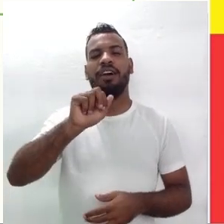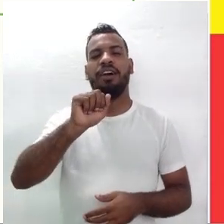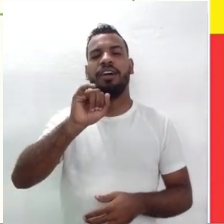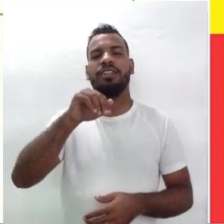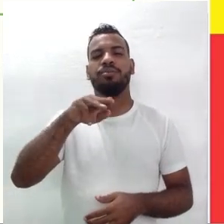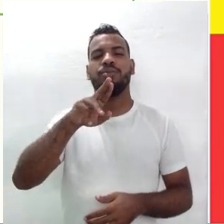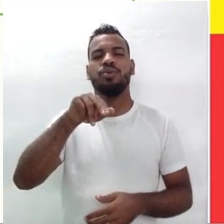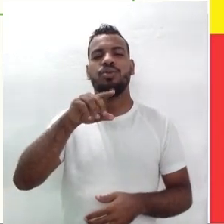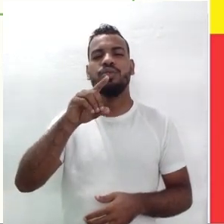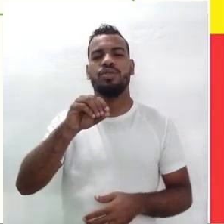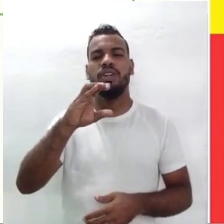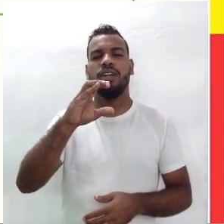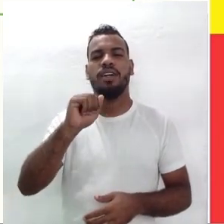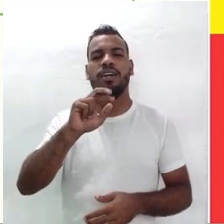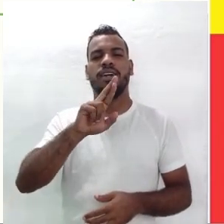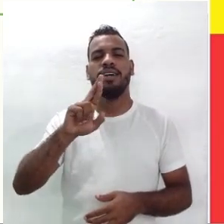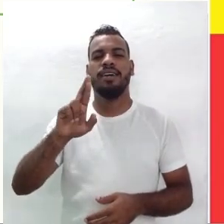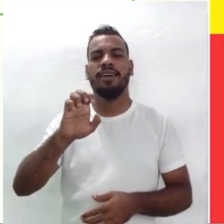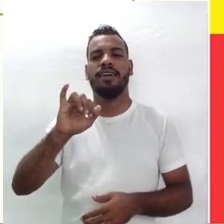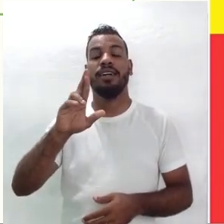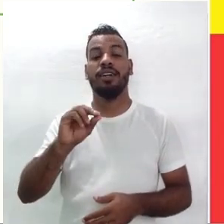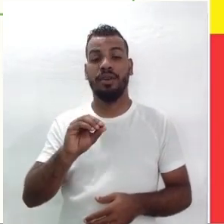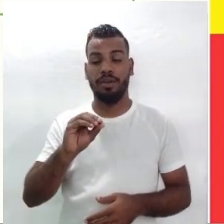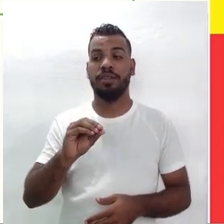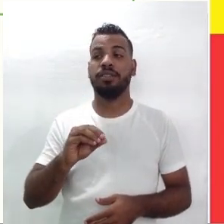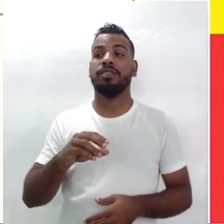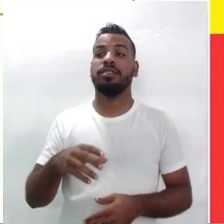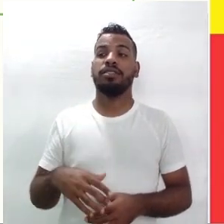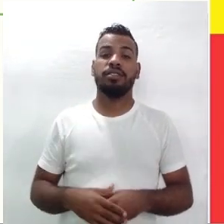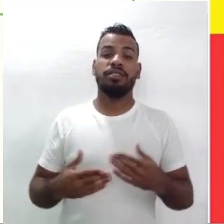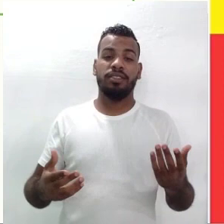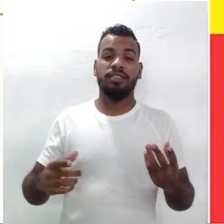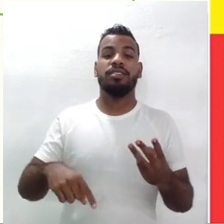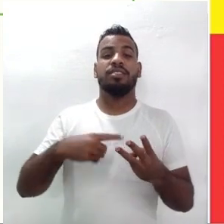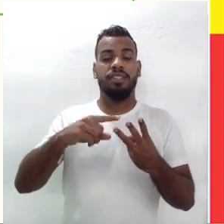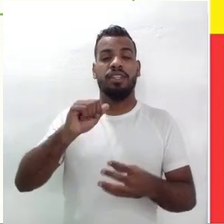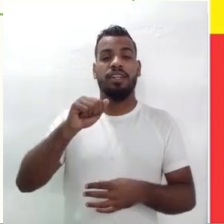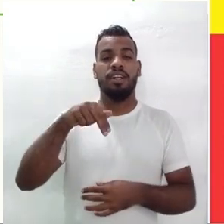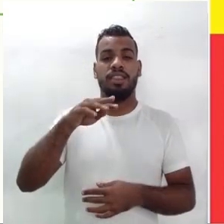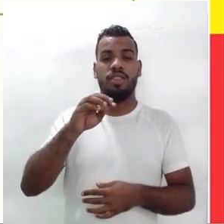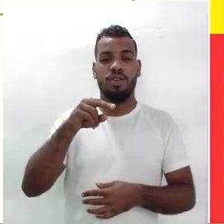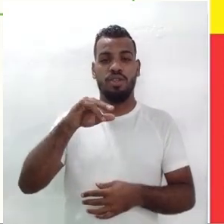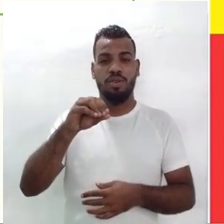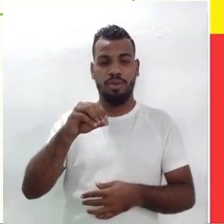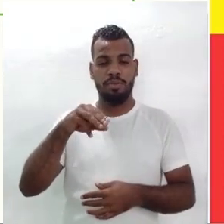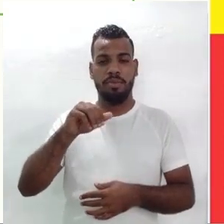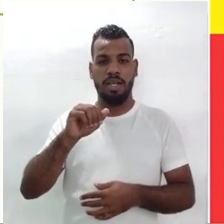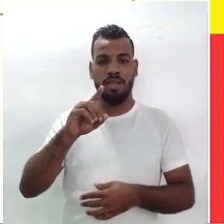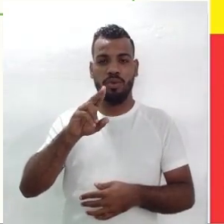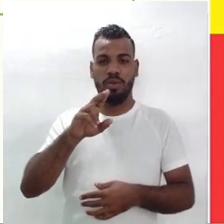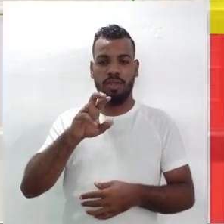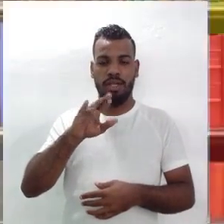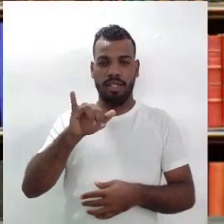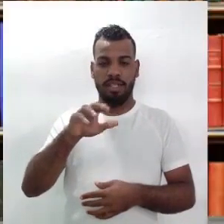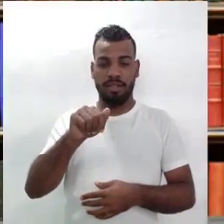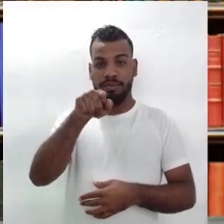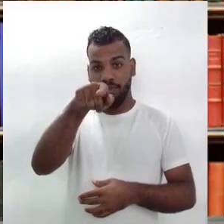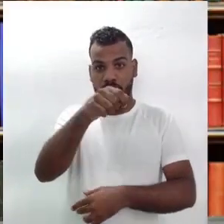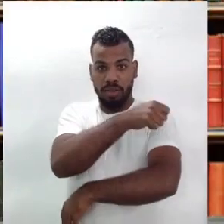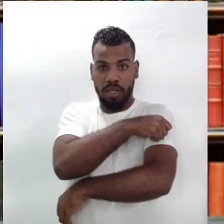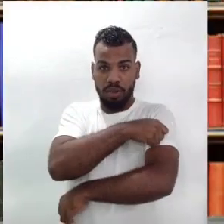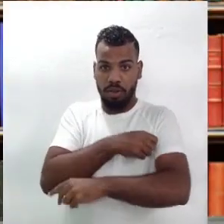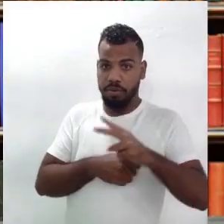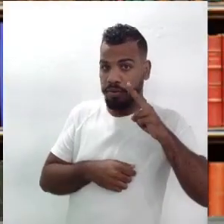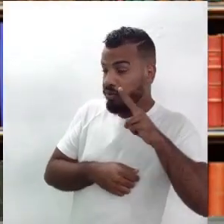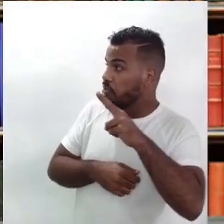na literatura, e o Antônio Madureira. Outros nomes, para que o estudante aqui saiba que não